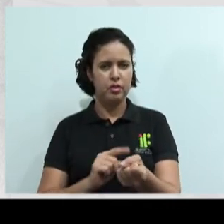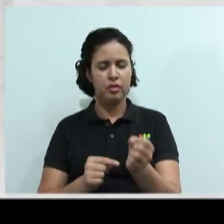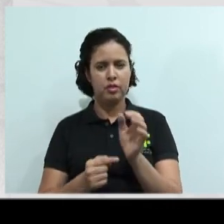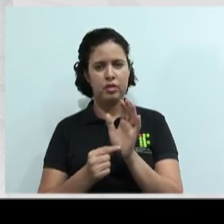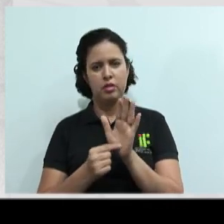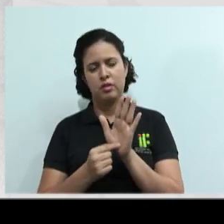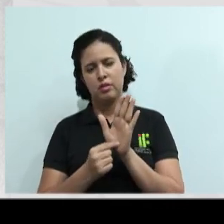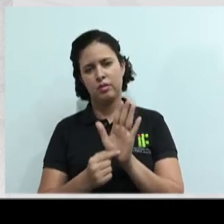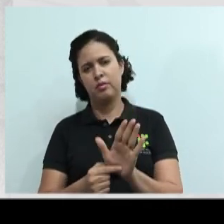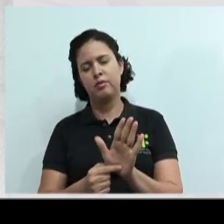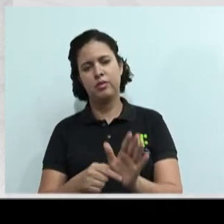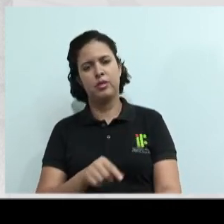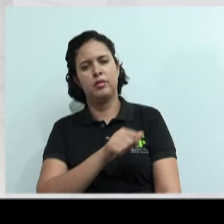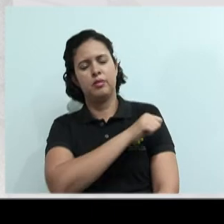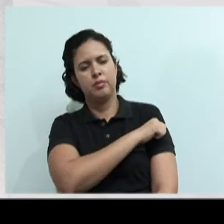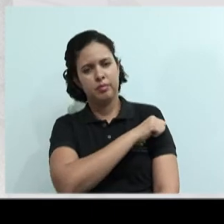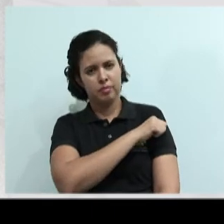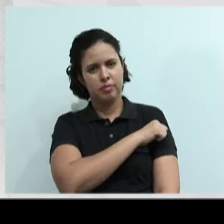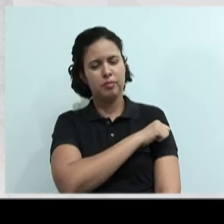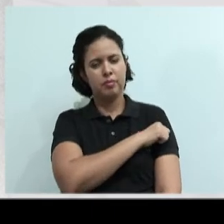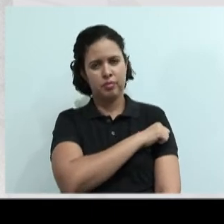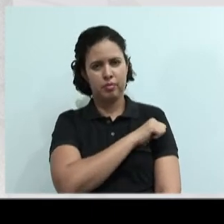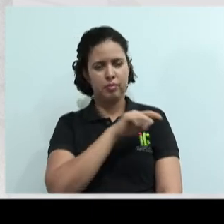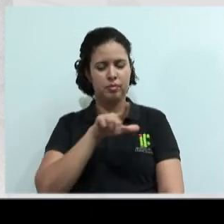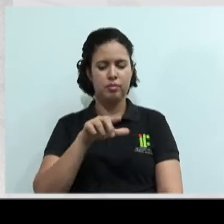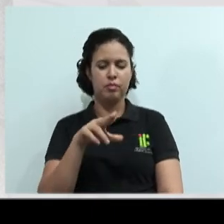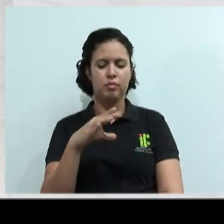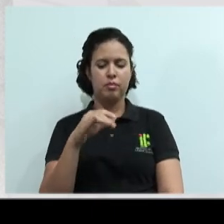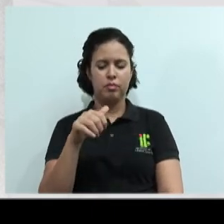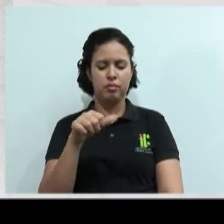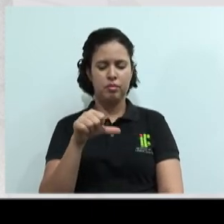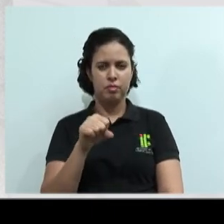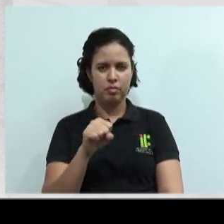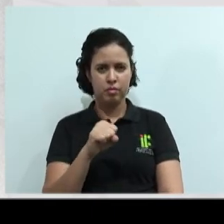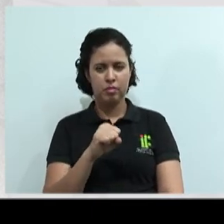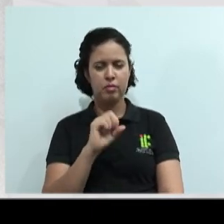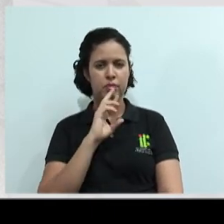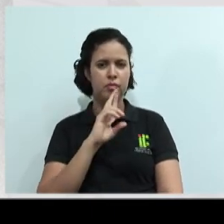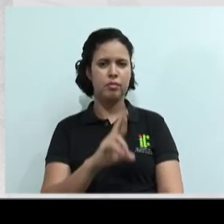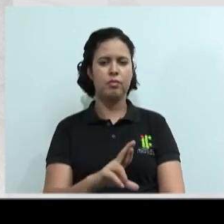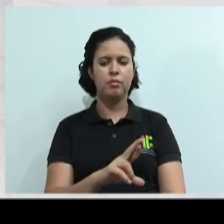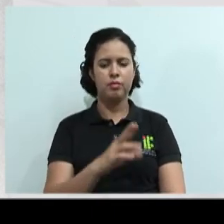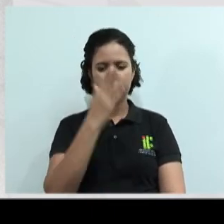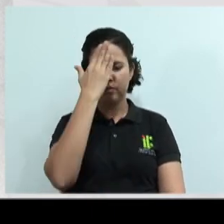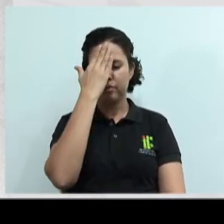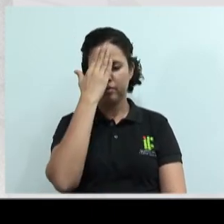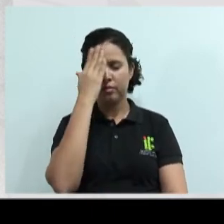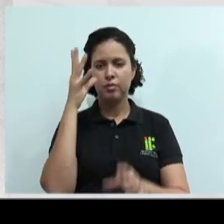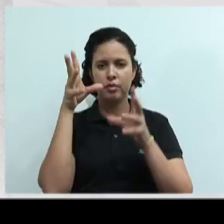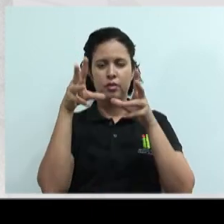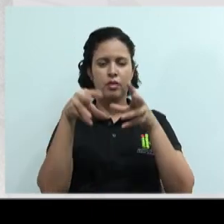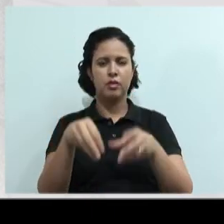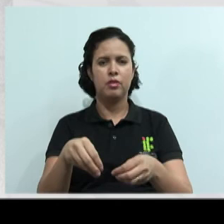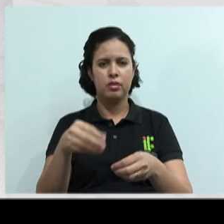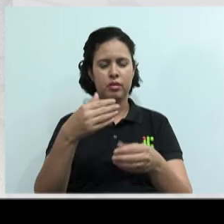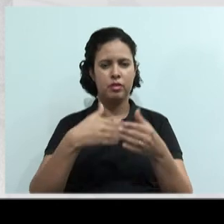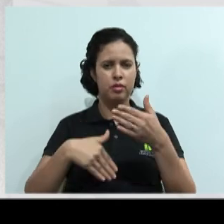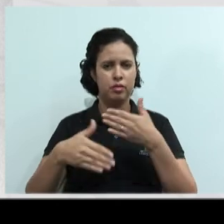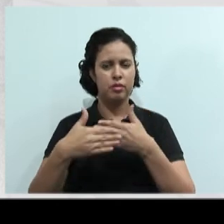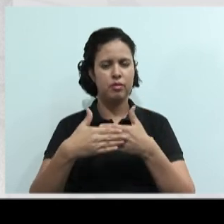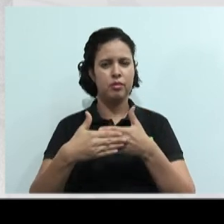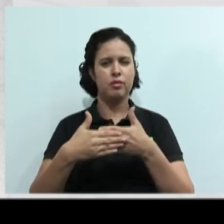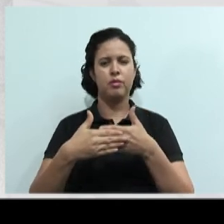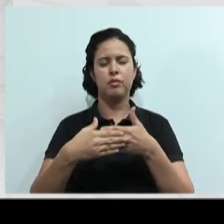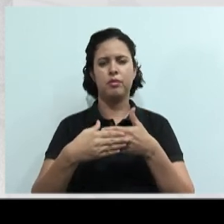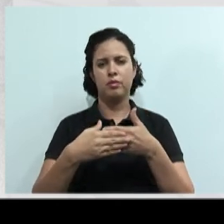respondeu pra gente. Então, parabéns aí, Lucas, mais uma vez pela resposta. Espero que todos estejam aí acompanhando e entendendo